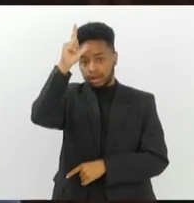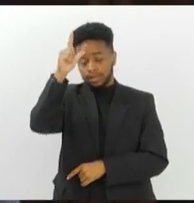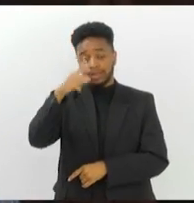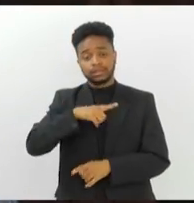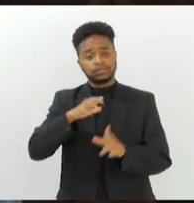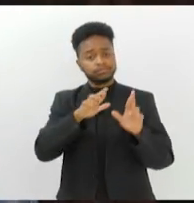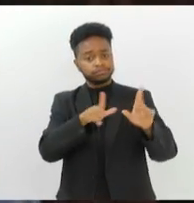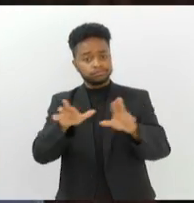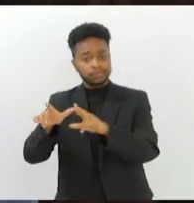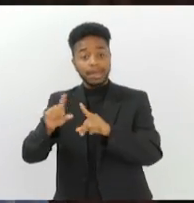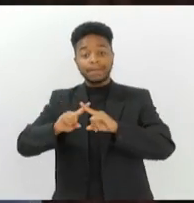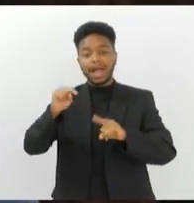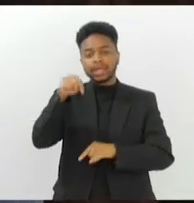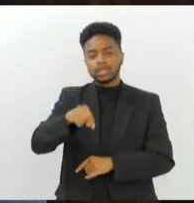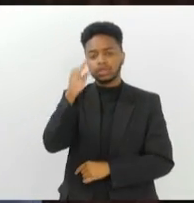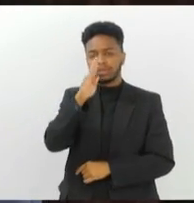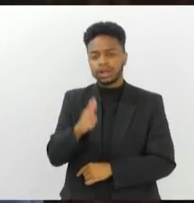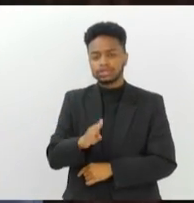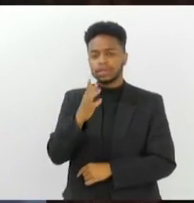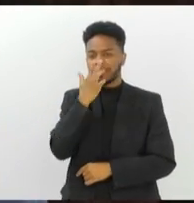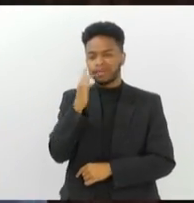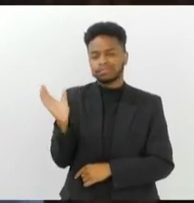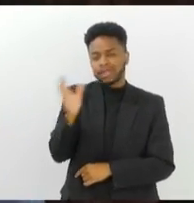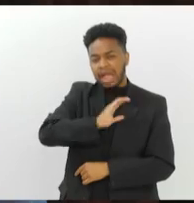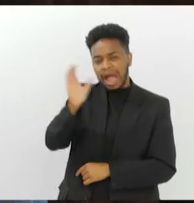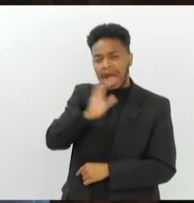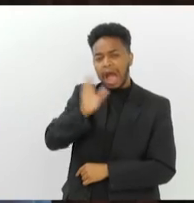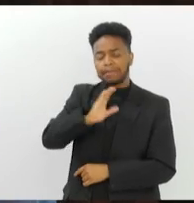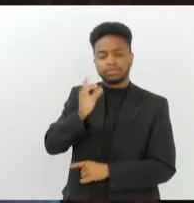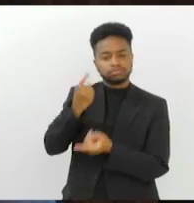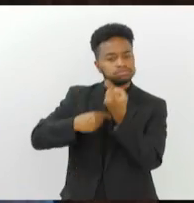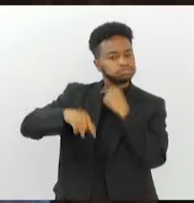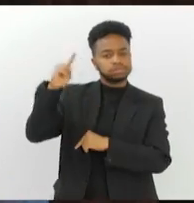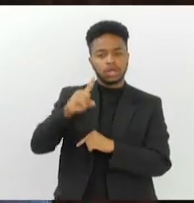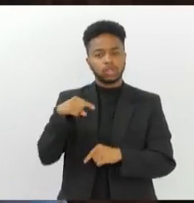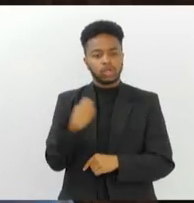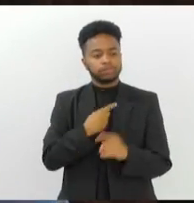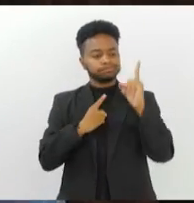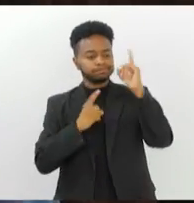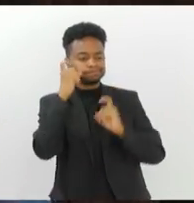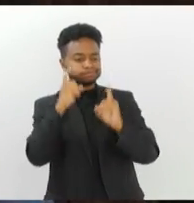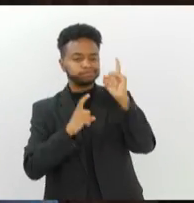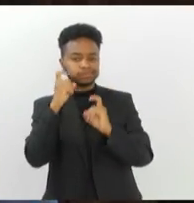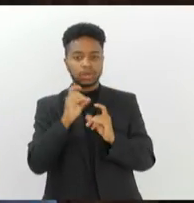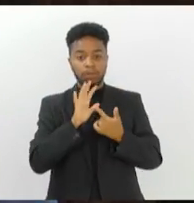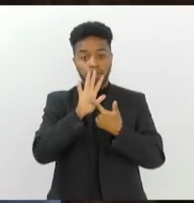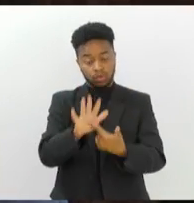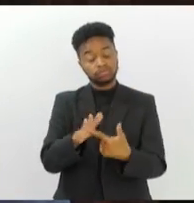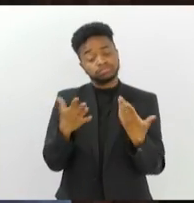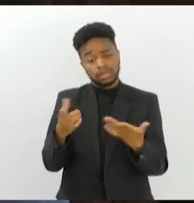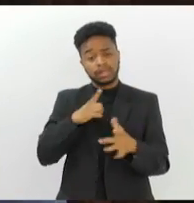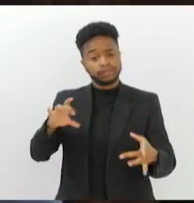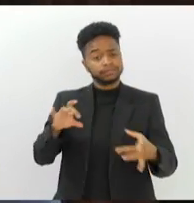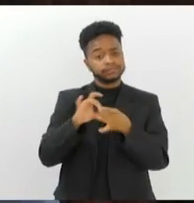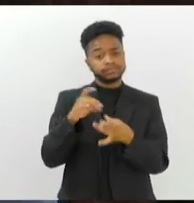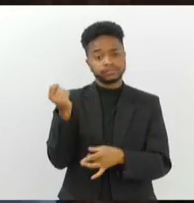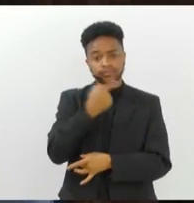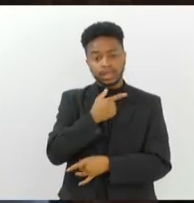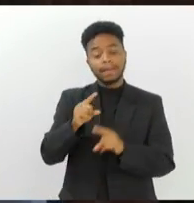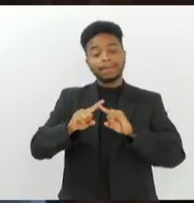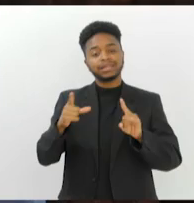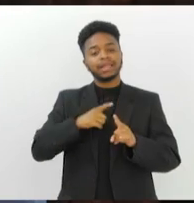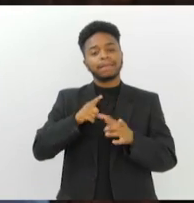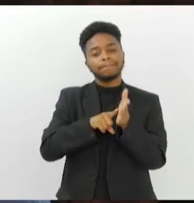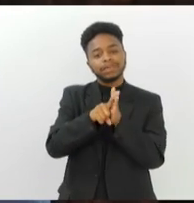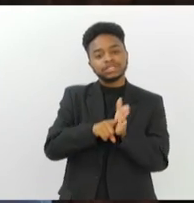Diria que no Brasil a velocidade de comicidade é muito maior. A gente tem esse humor. Então, gente tem também uma pesquisa, quando